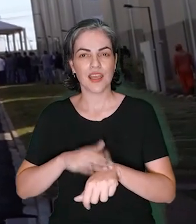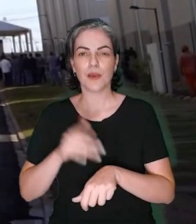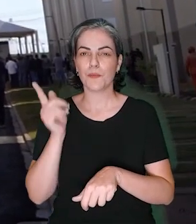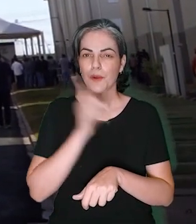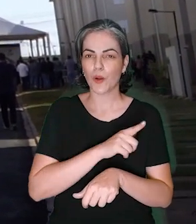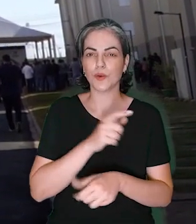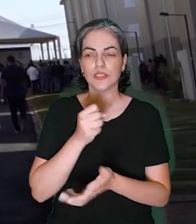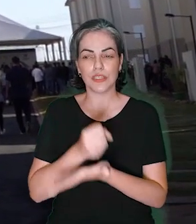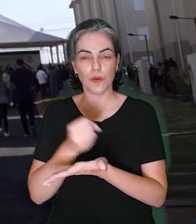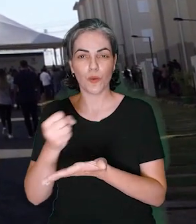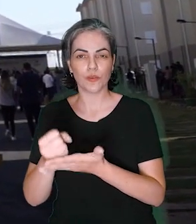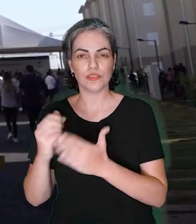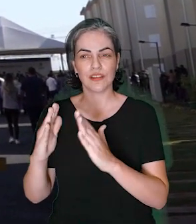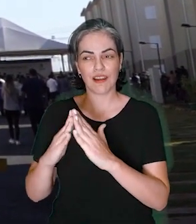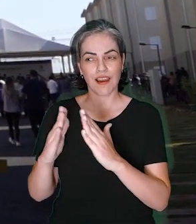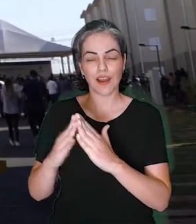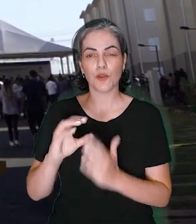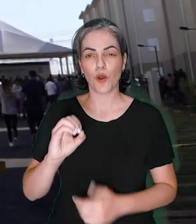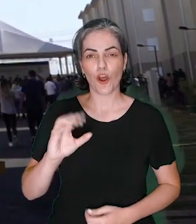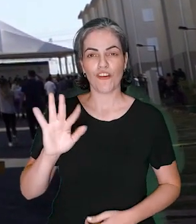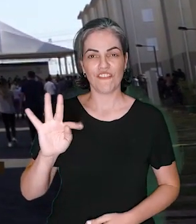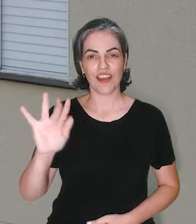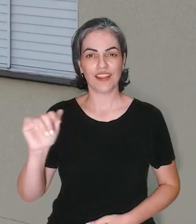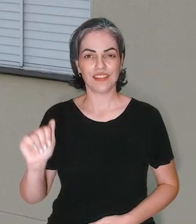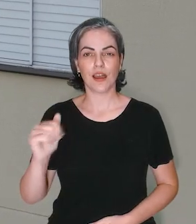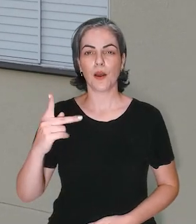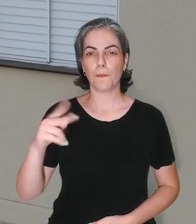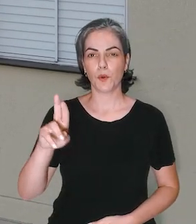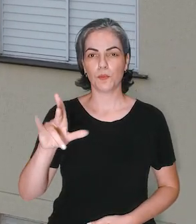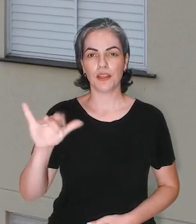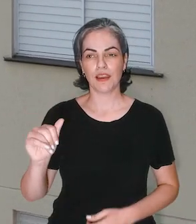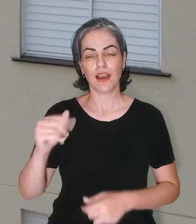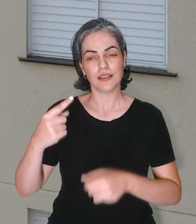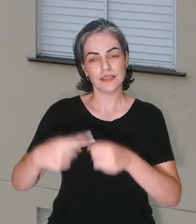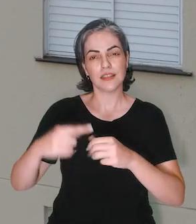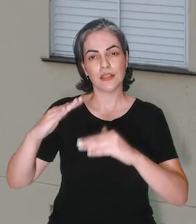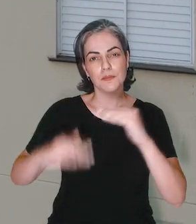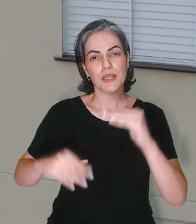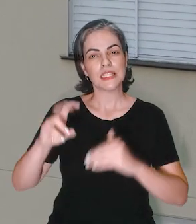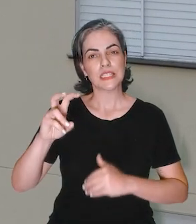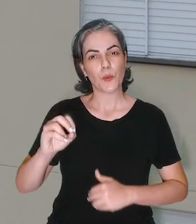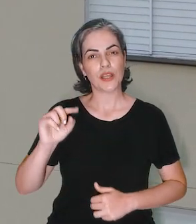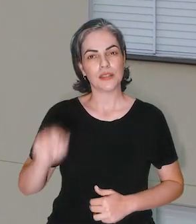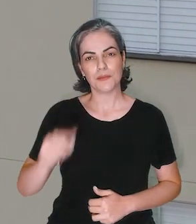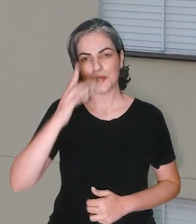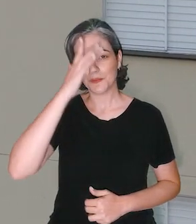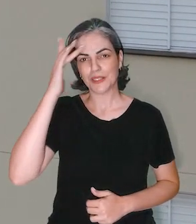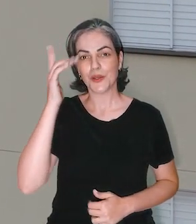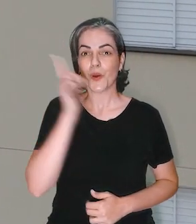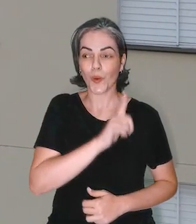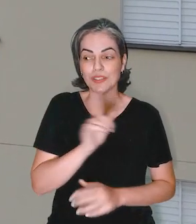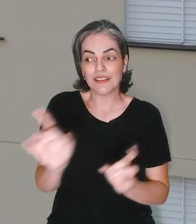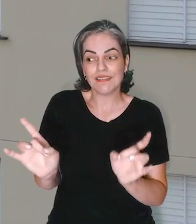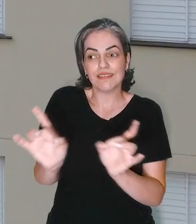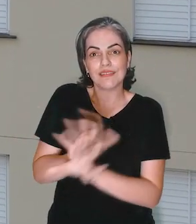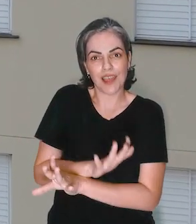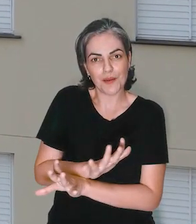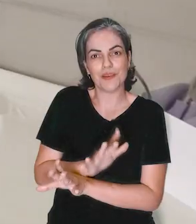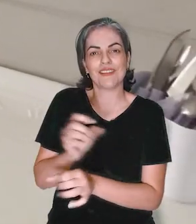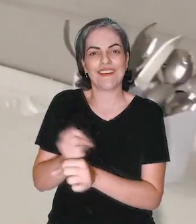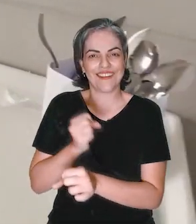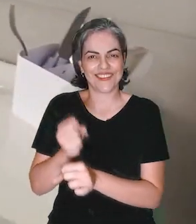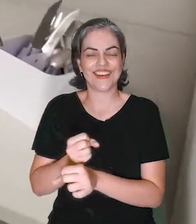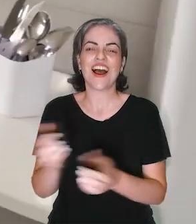para que as moradias contratadas por meio da oferta pública em cidades com menos de 50 mil habitantes possam ser concluídas.